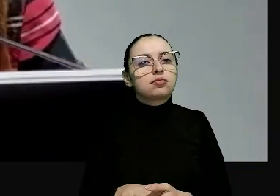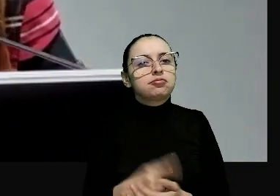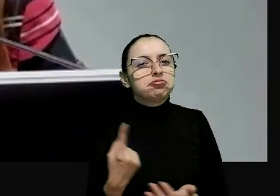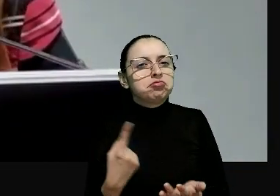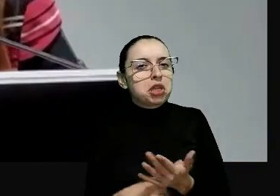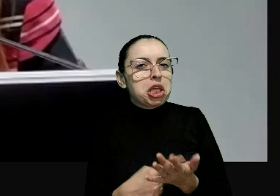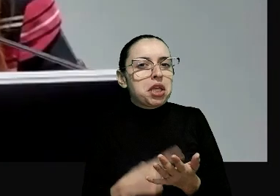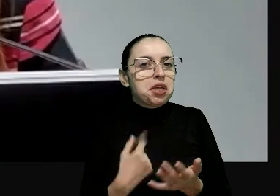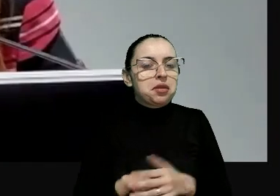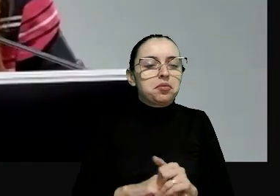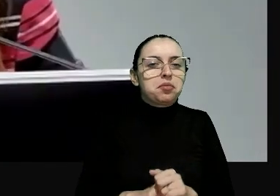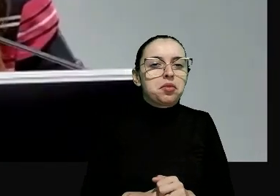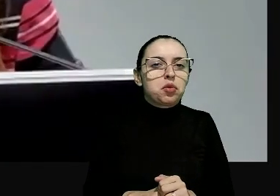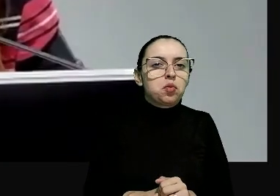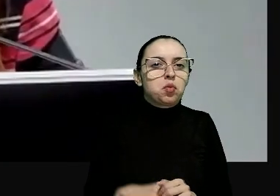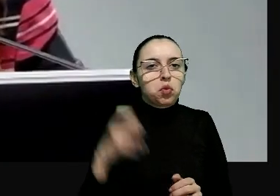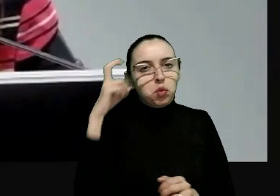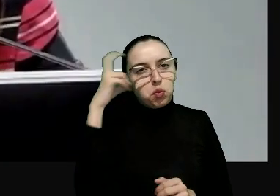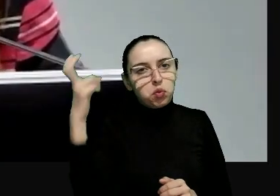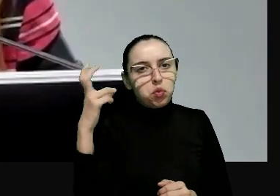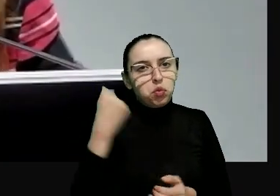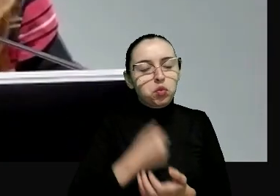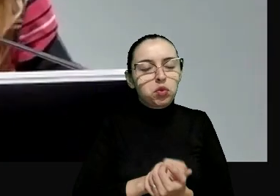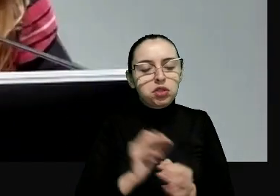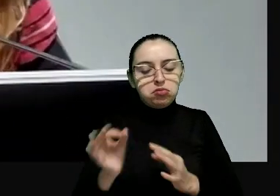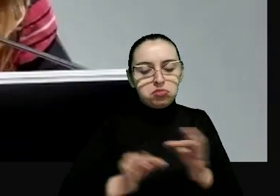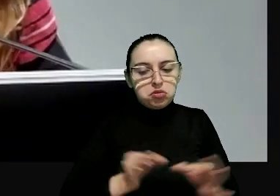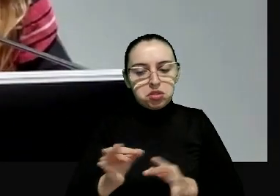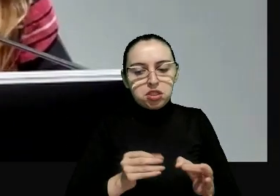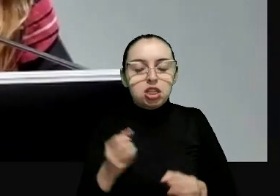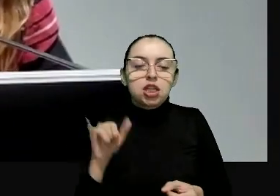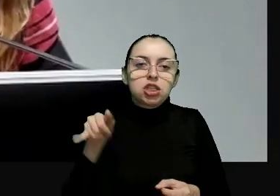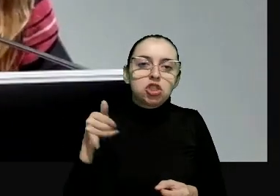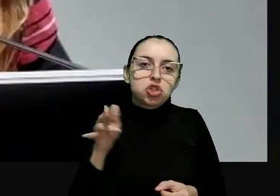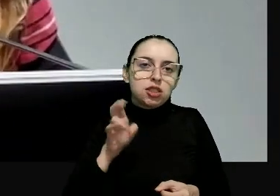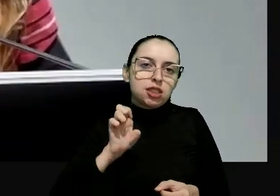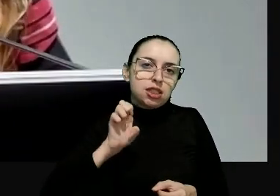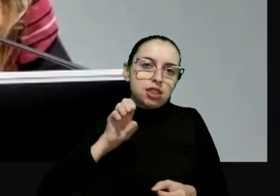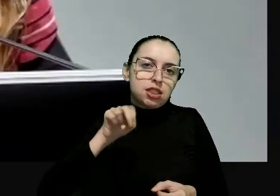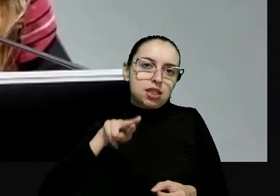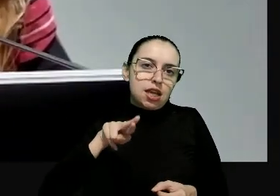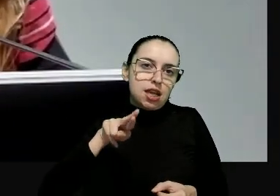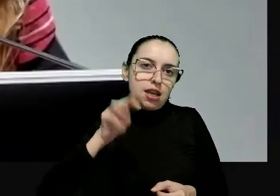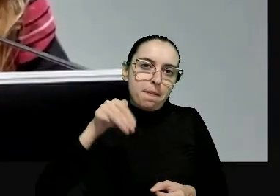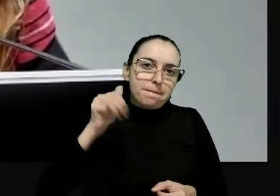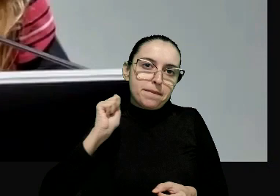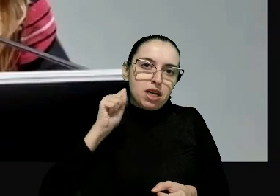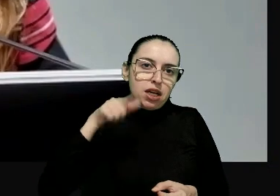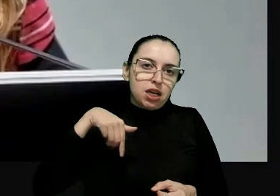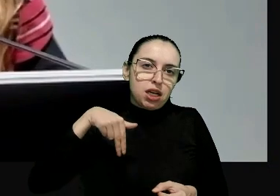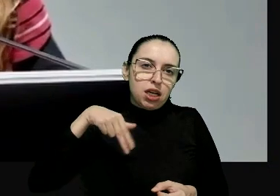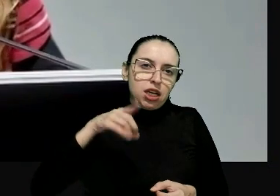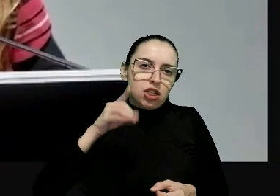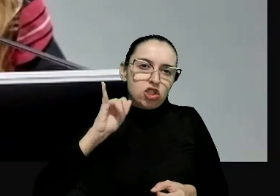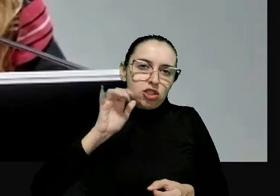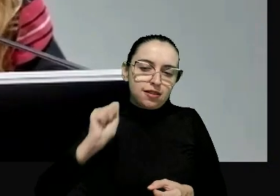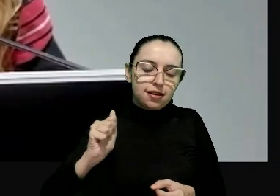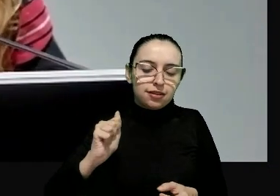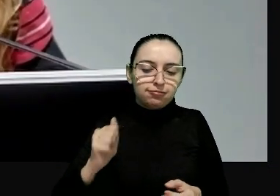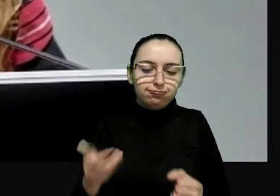rigor metodológico da cultura germânica, jurídica, mas, sobretudo, ao lado do rigor